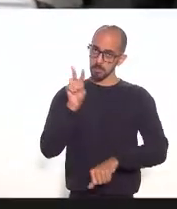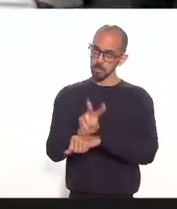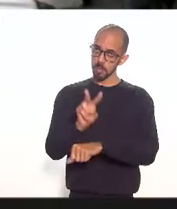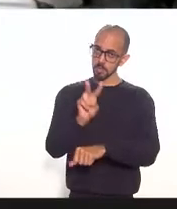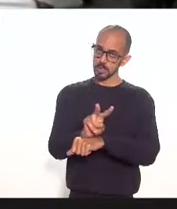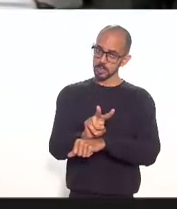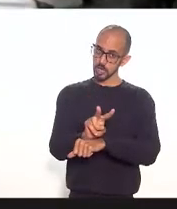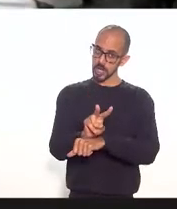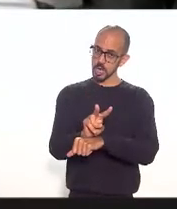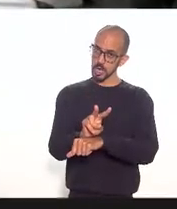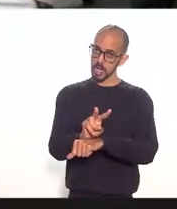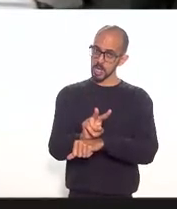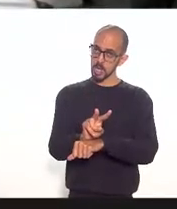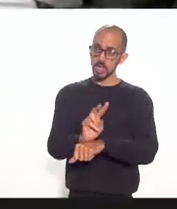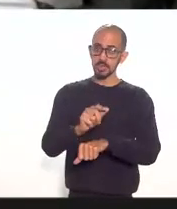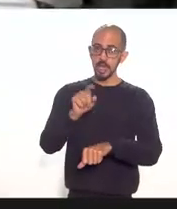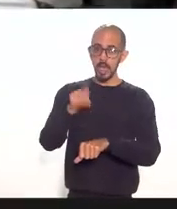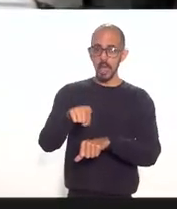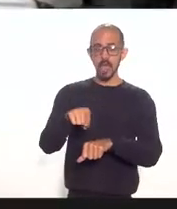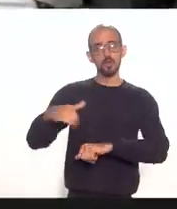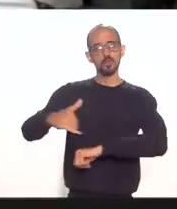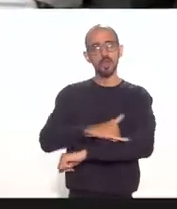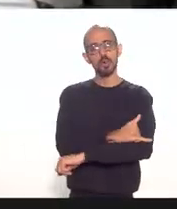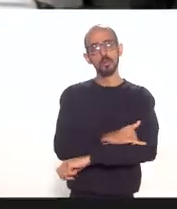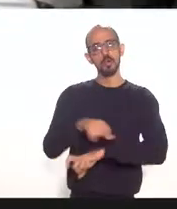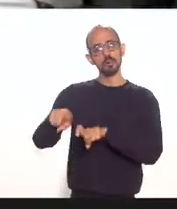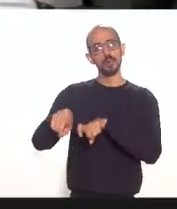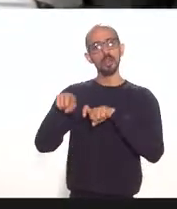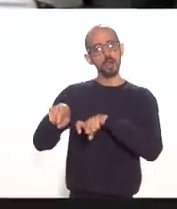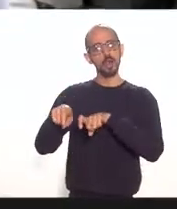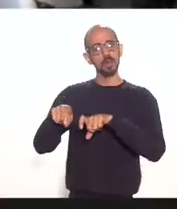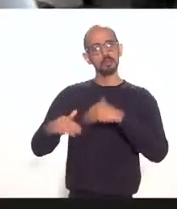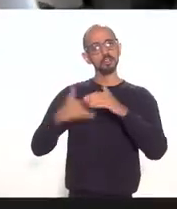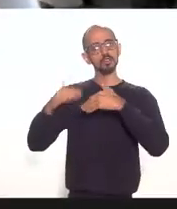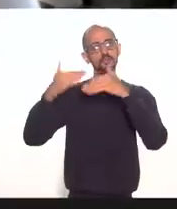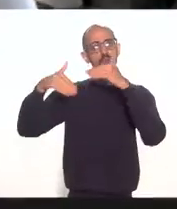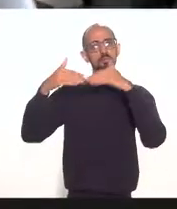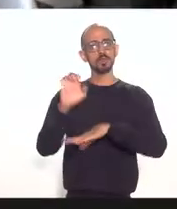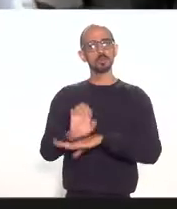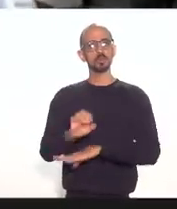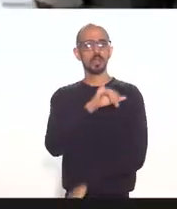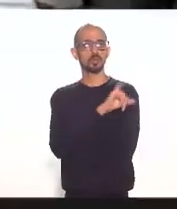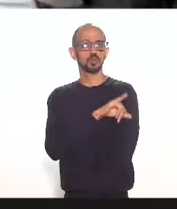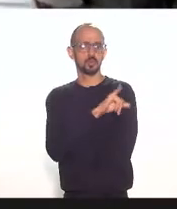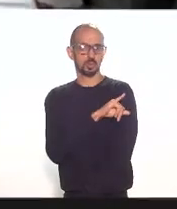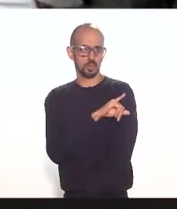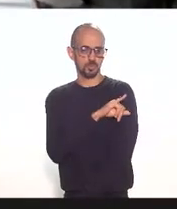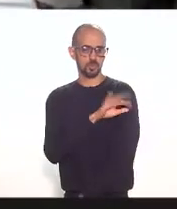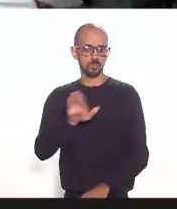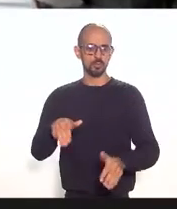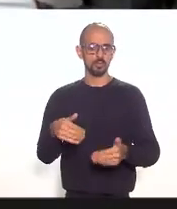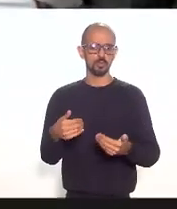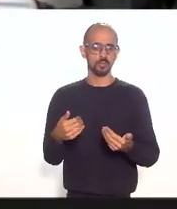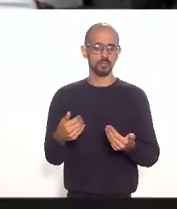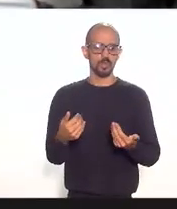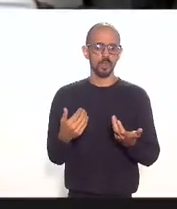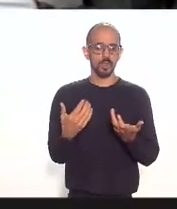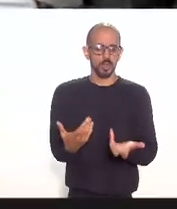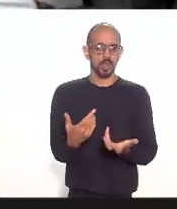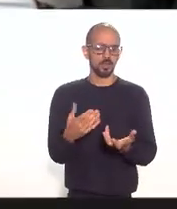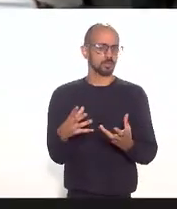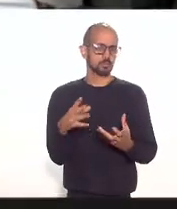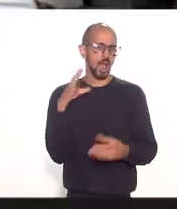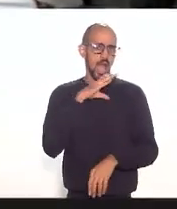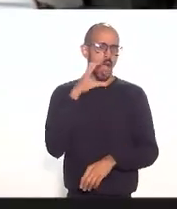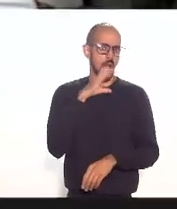inclua os aeroportos regionais para desenvolvimento no estado do Rio eu tenho bem rapidinho aqui só para vocês ah